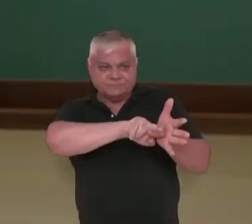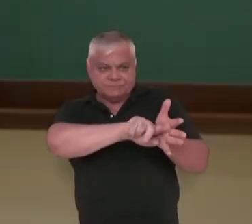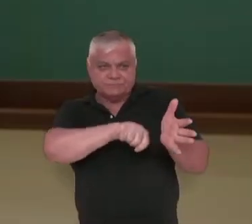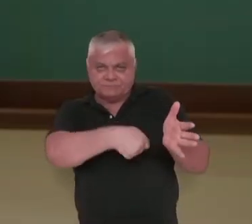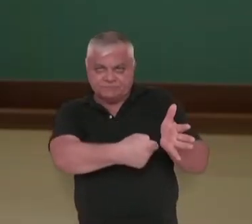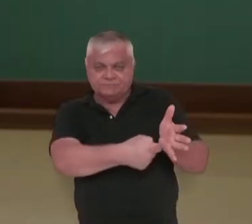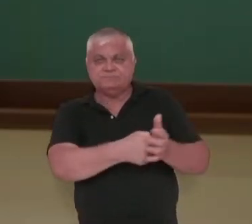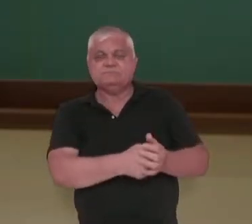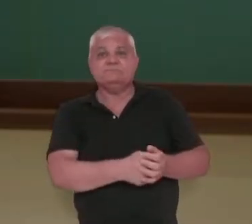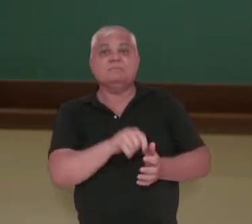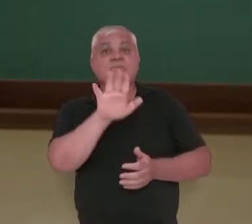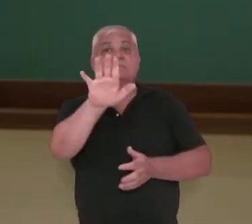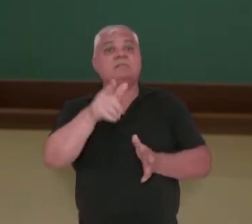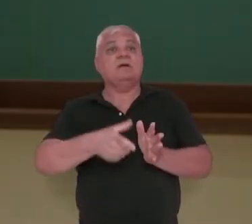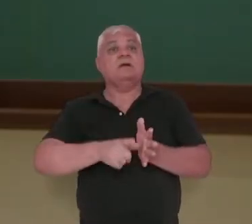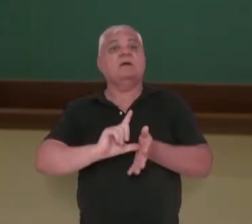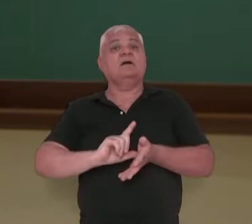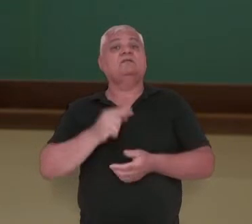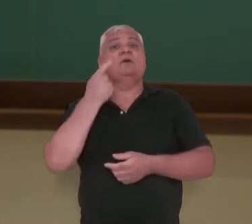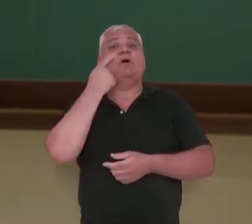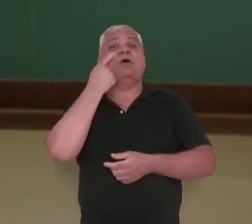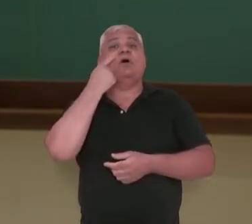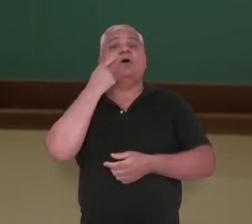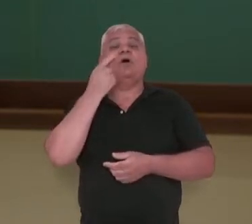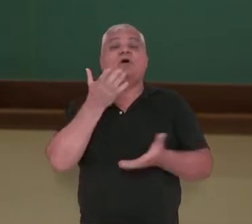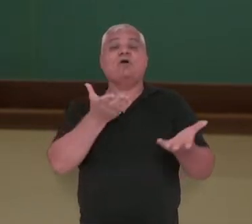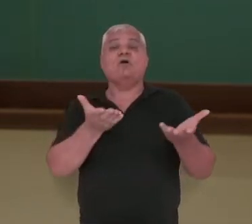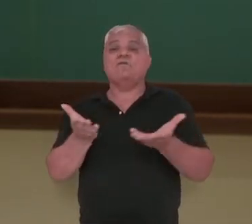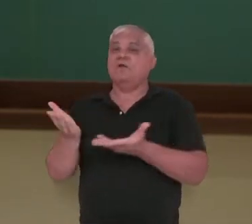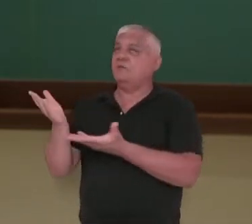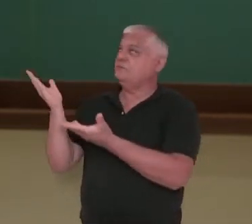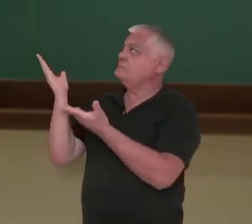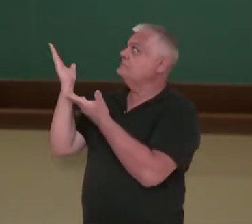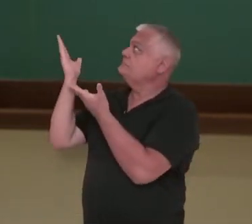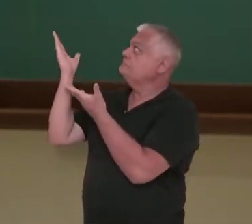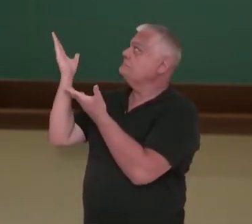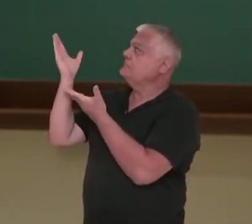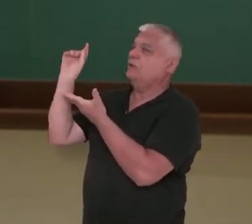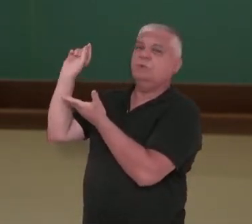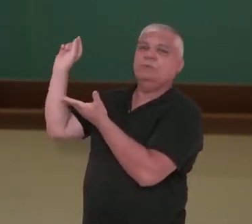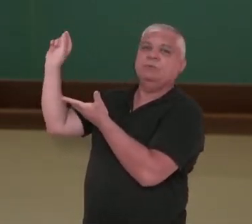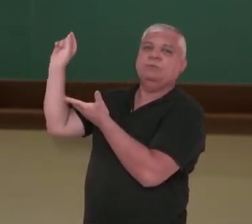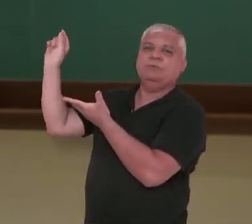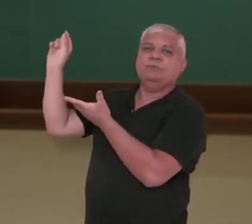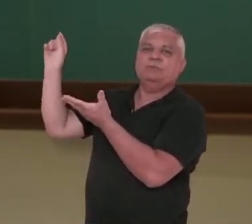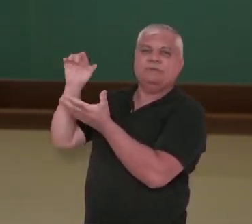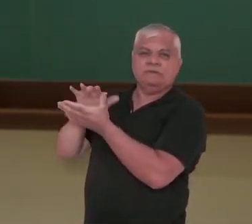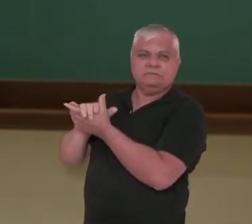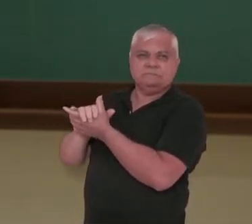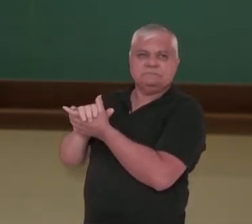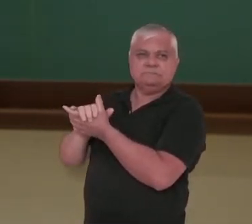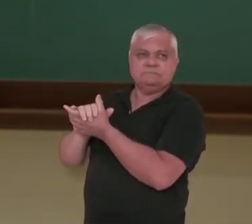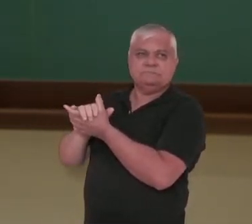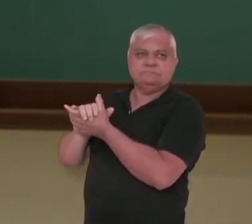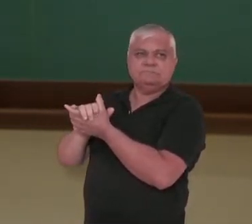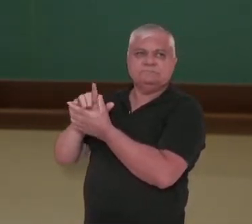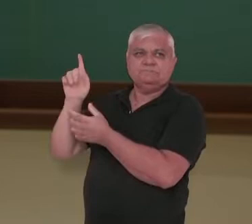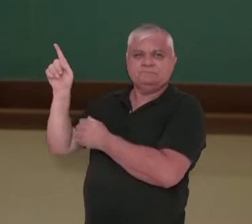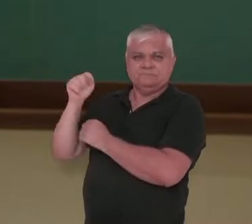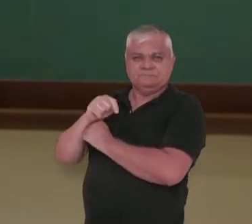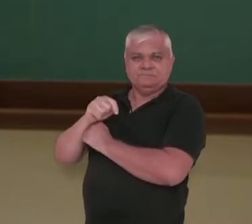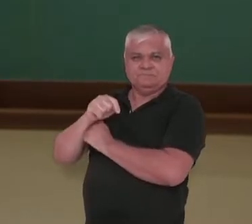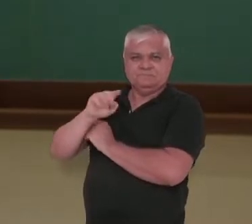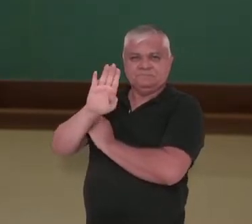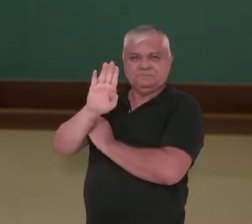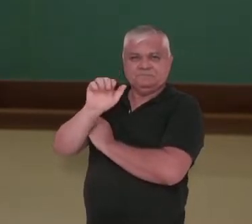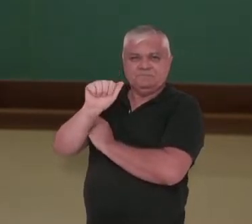antes de falarmos das doenças, quero convidá-te a observar esta imagem aqui, professora, isso aí tem alguma coisa